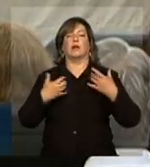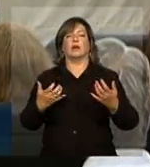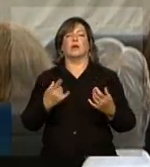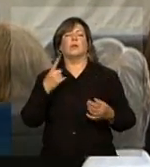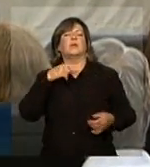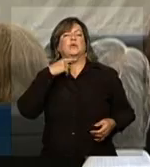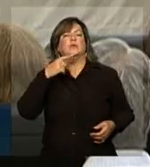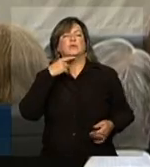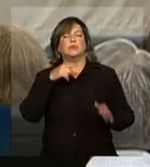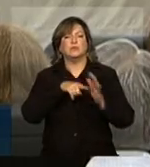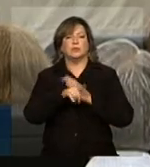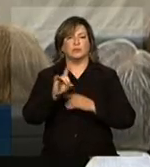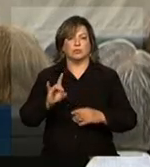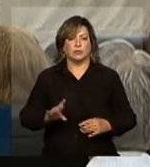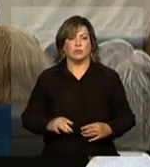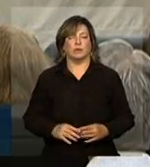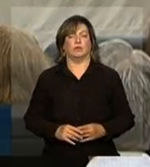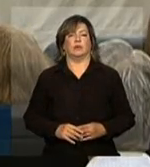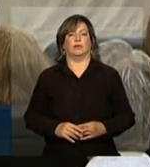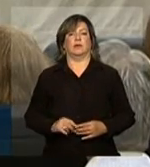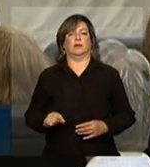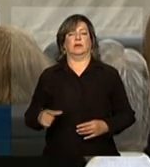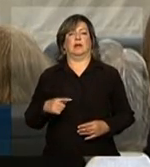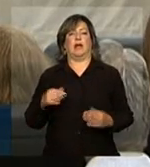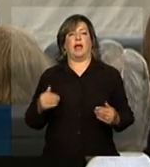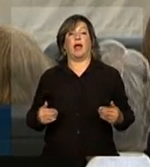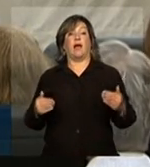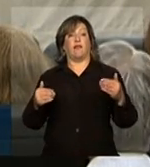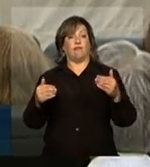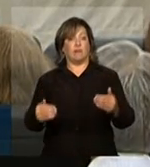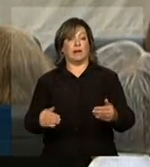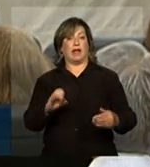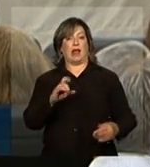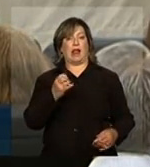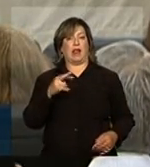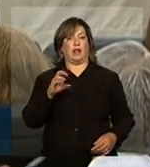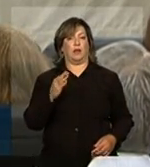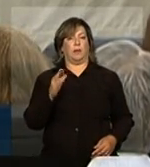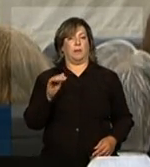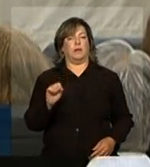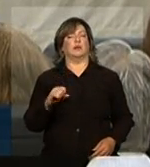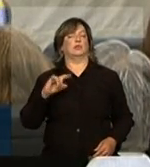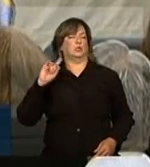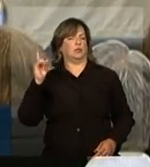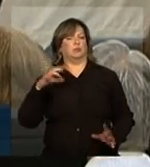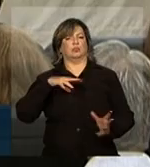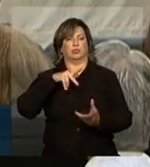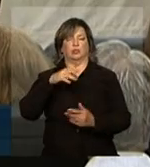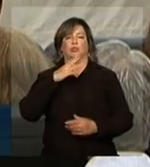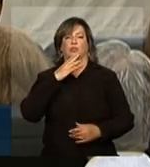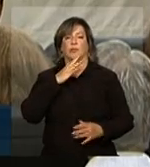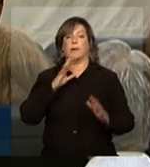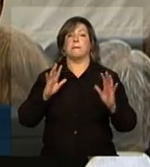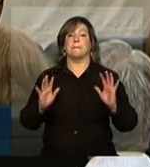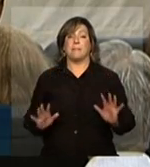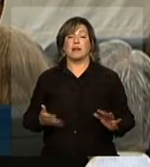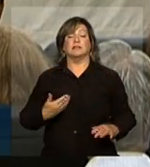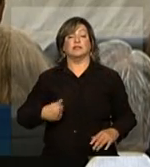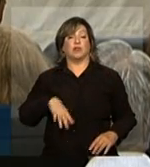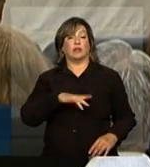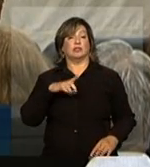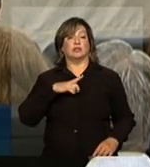dúvida, enfim, lógico, os avanços da Eletrobras são reconhecidos internacionalmente, mas nós tivemos